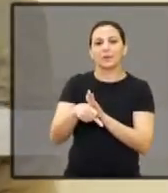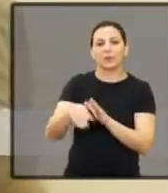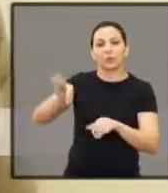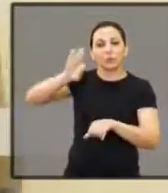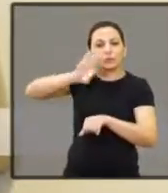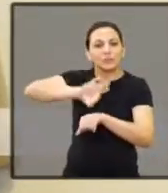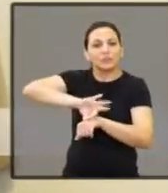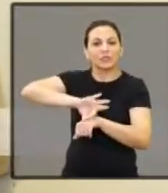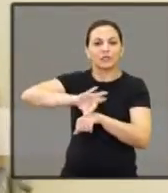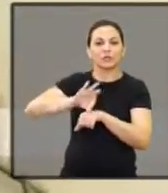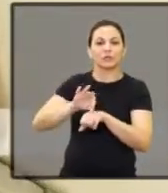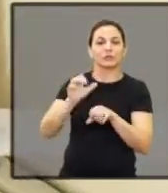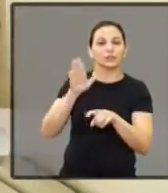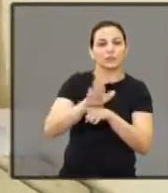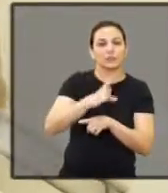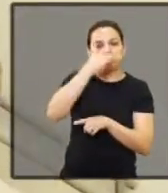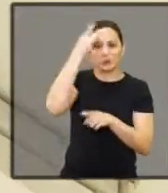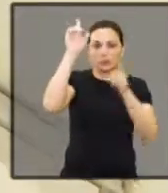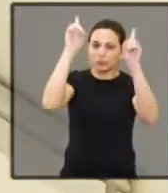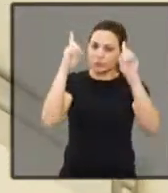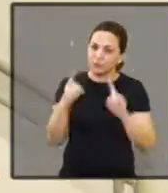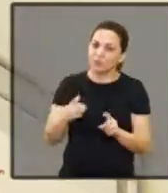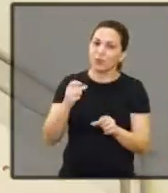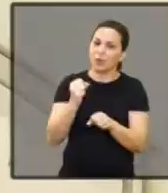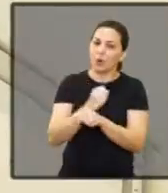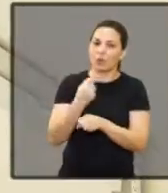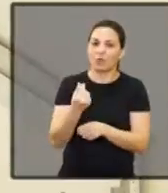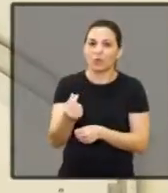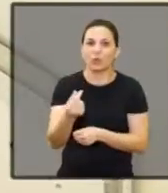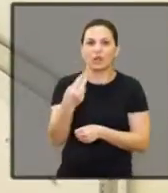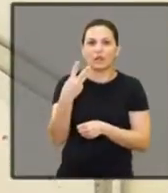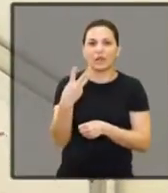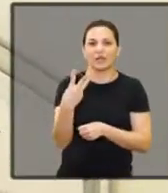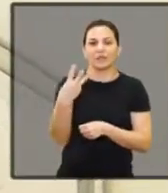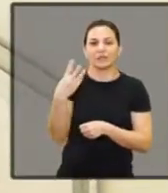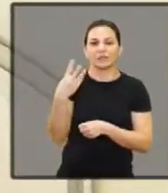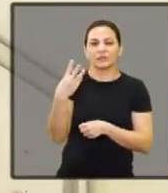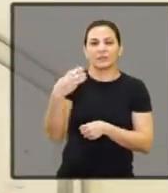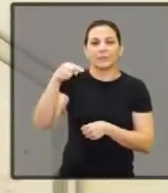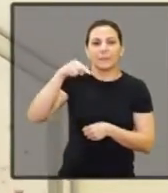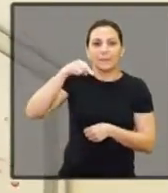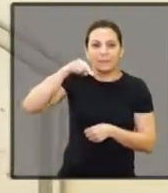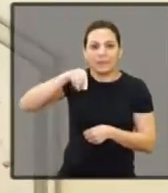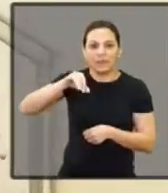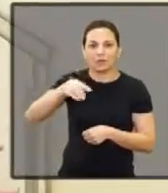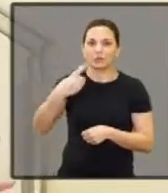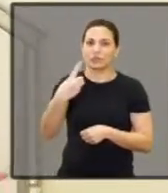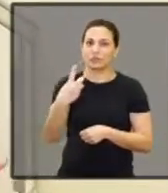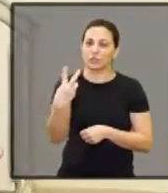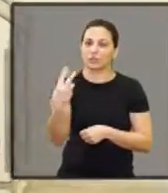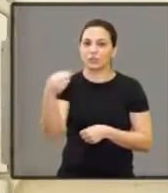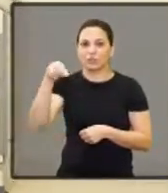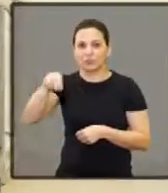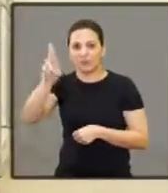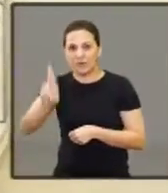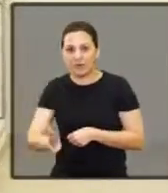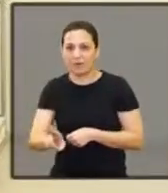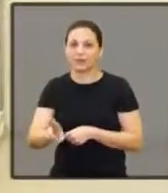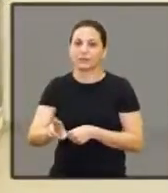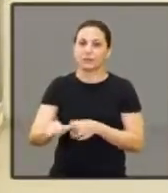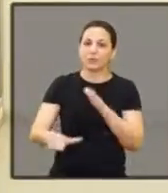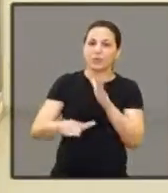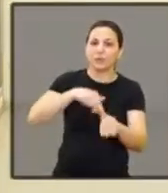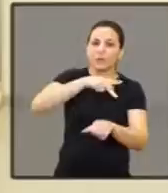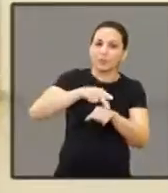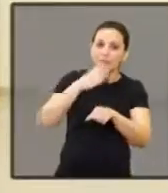Reabilitação de Araraquara, uma obra de 3 milhões e 200 mil reais. Esse prédio é o primeiro do Brasil a ser